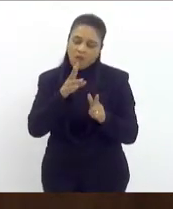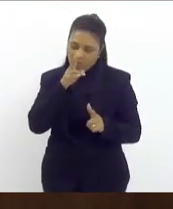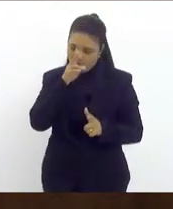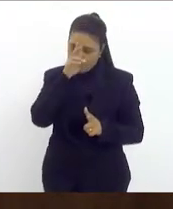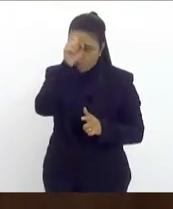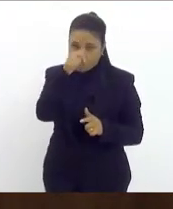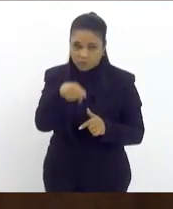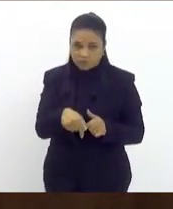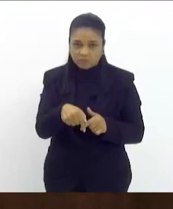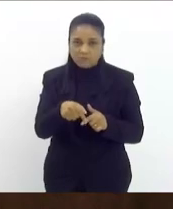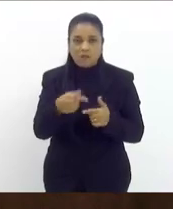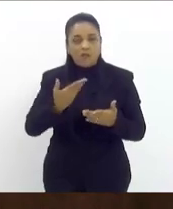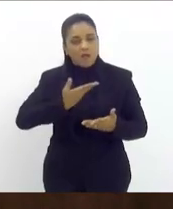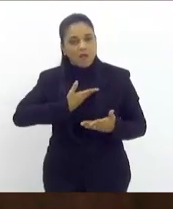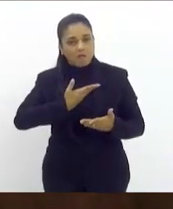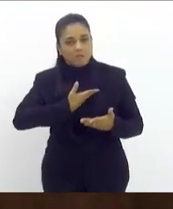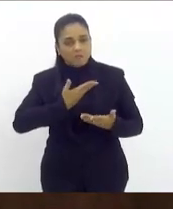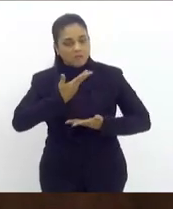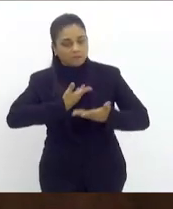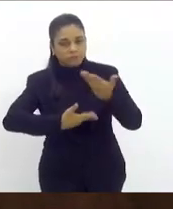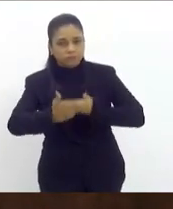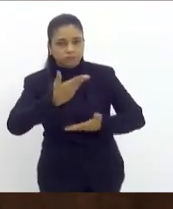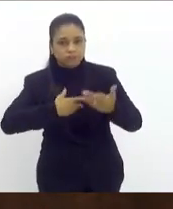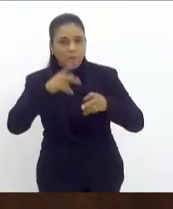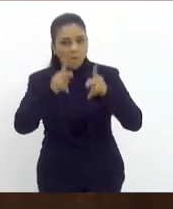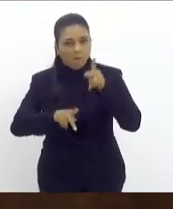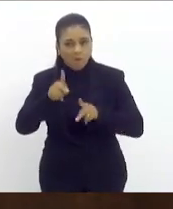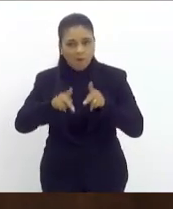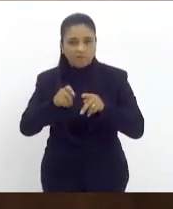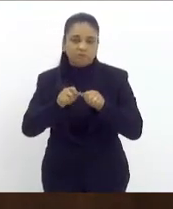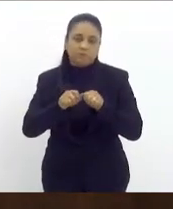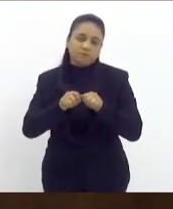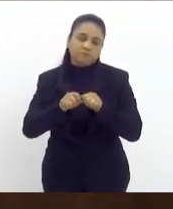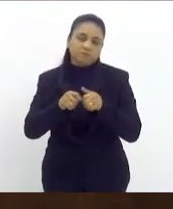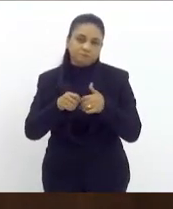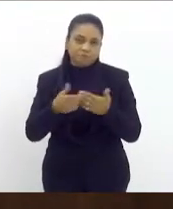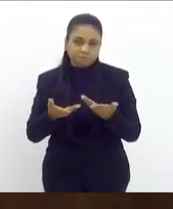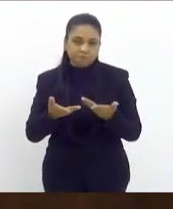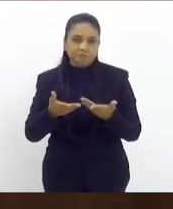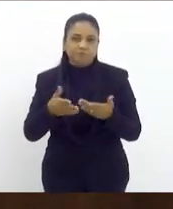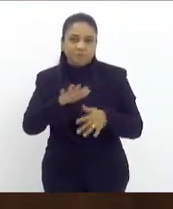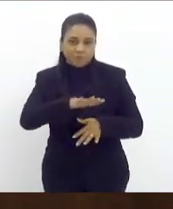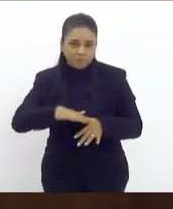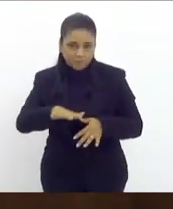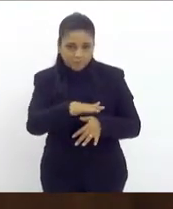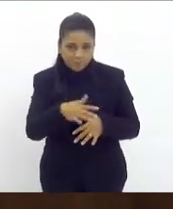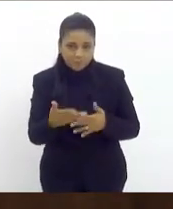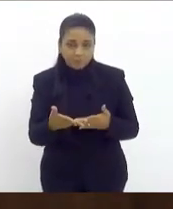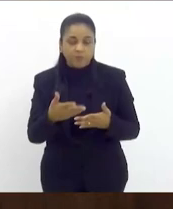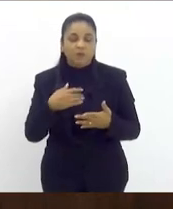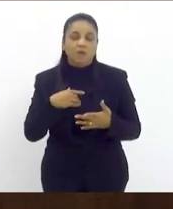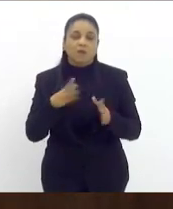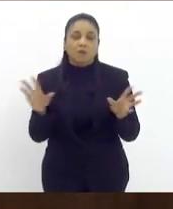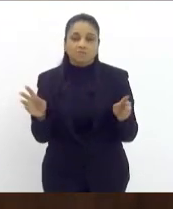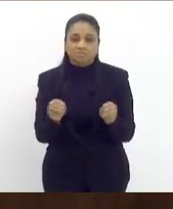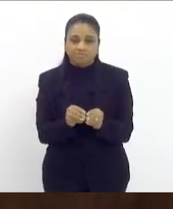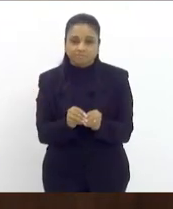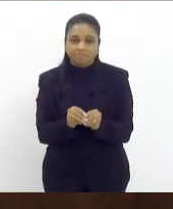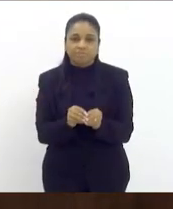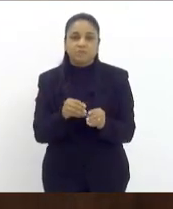da amizade entre povos e prosperidades para toda a região e para finalizar eu queria dizer que